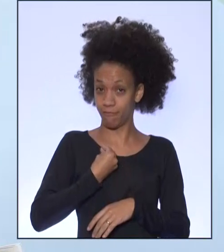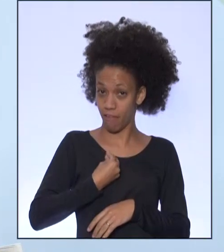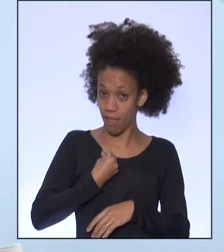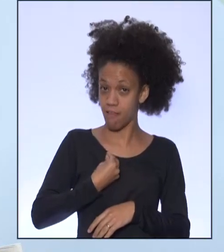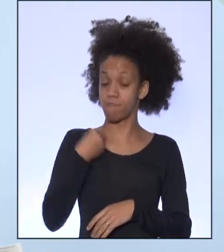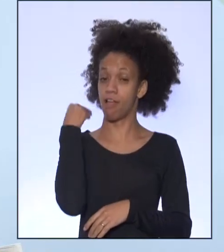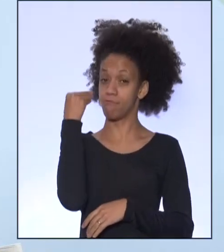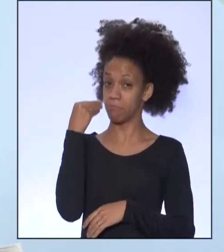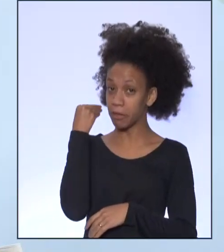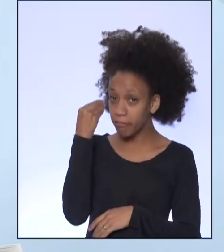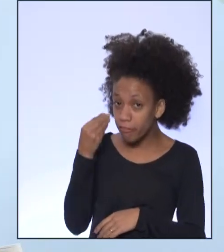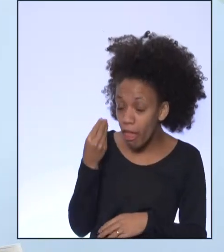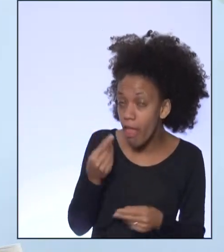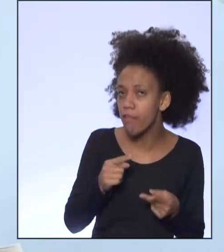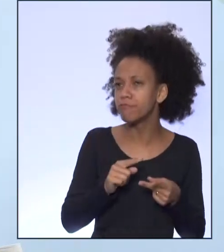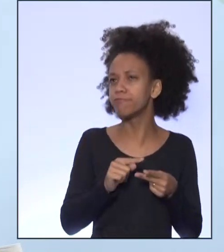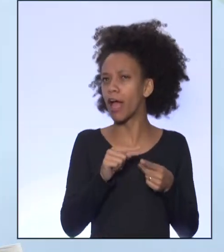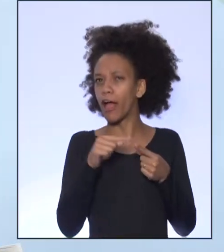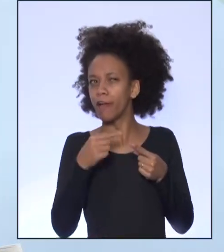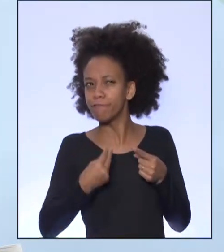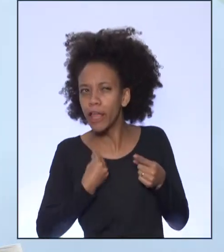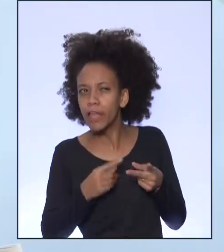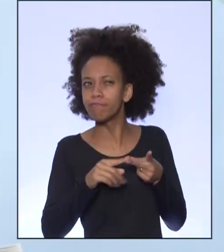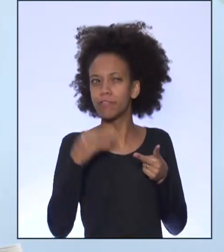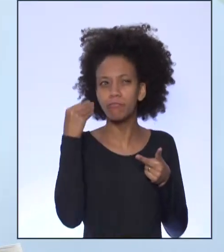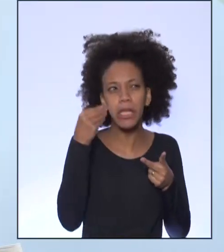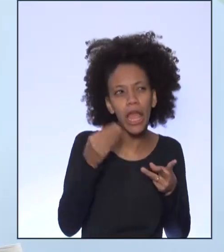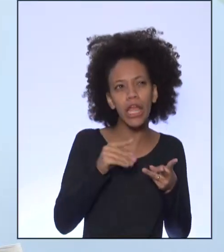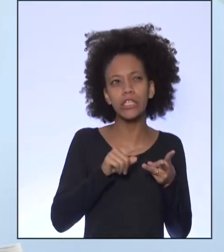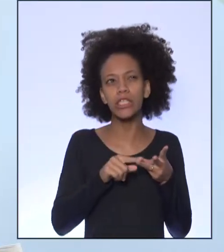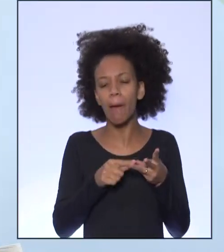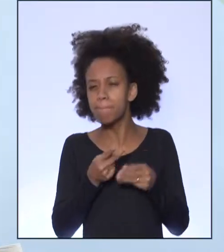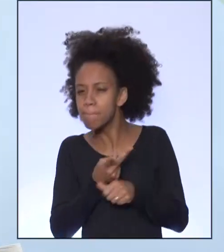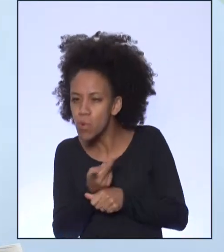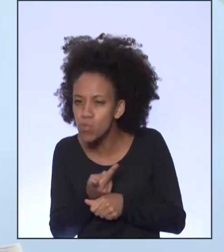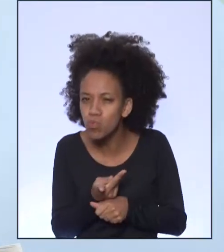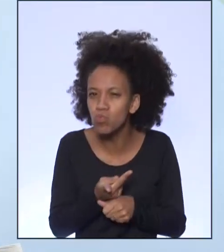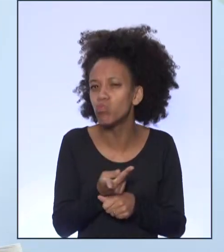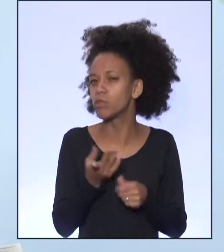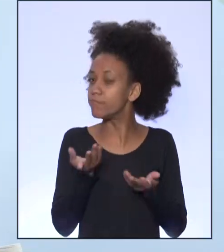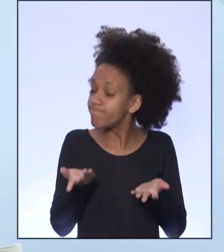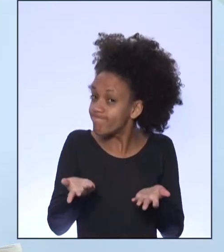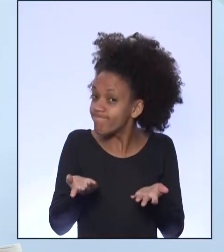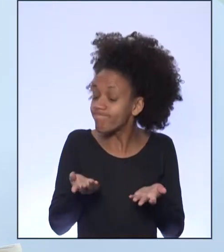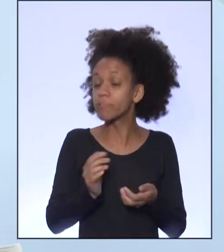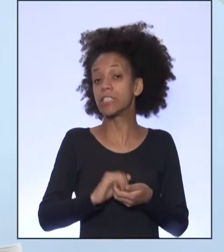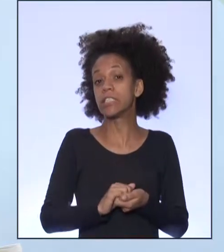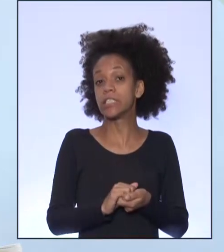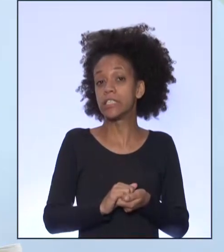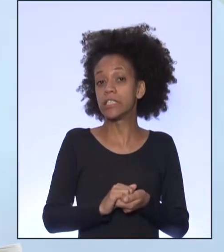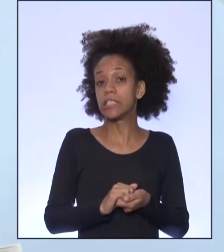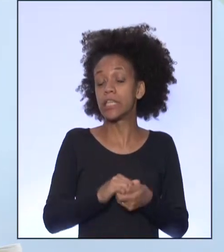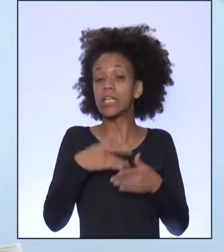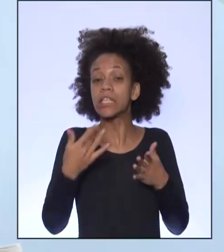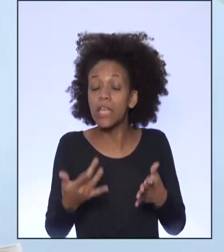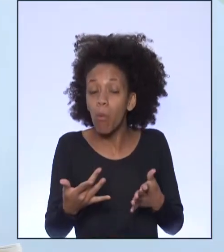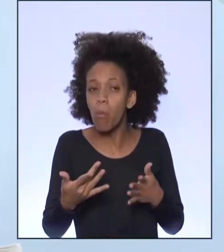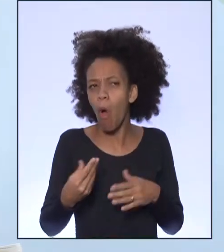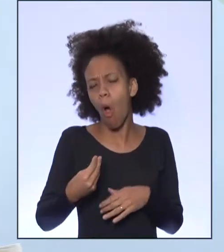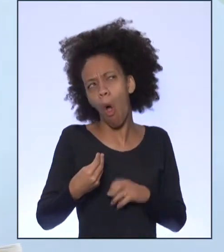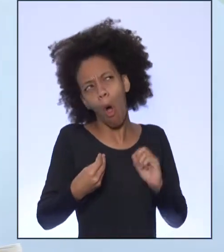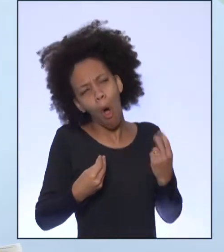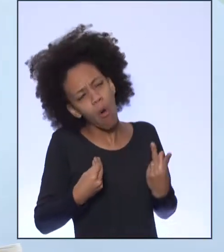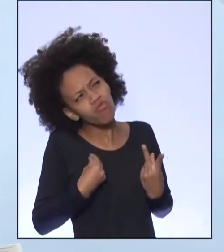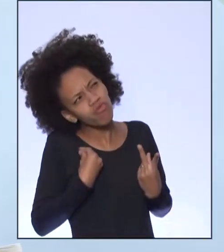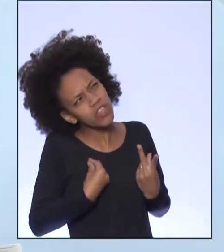experiências, das suas buscas. Então, ou ele vive num lugar porque ele